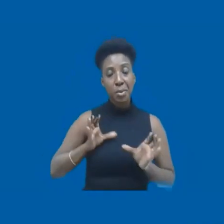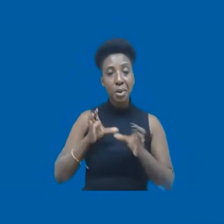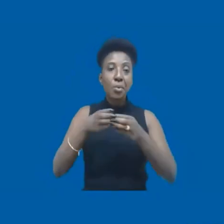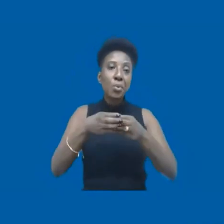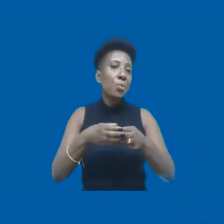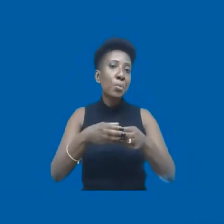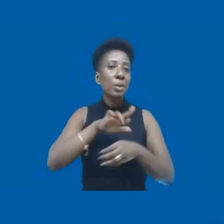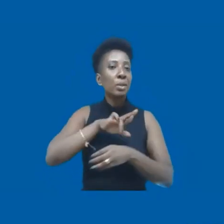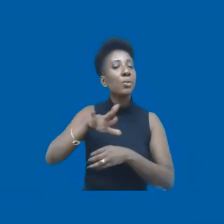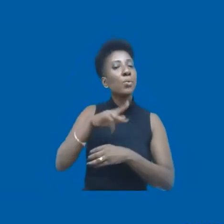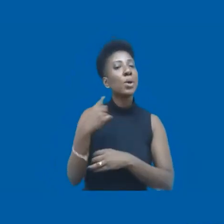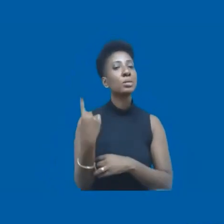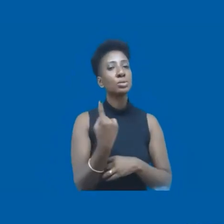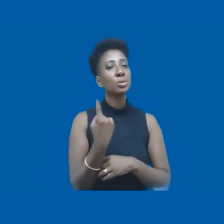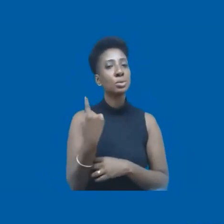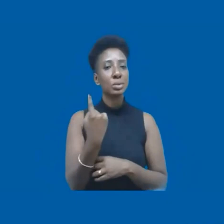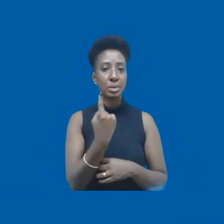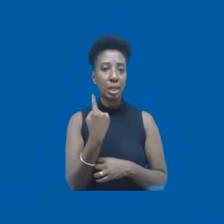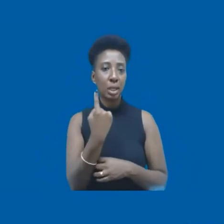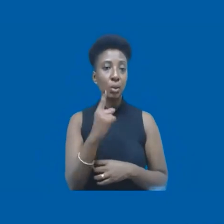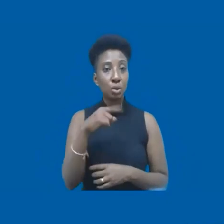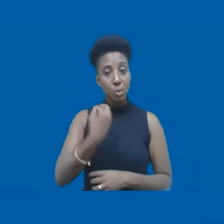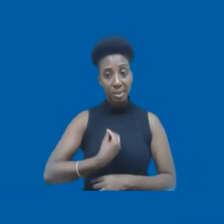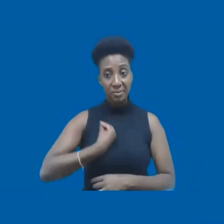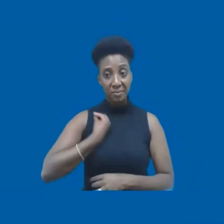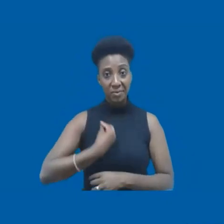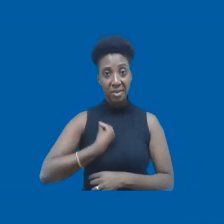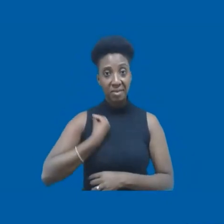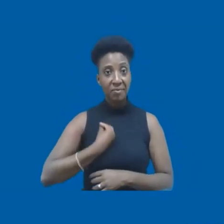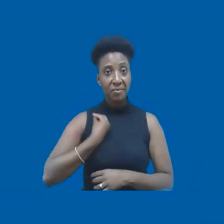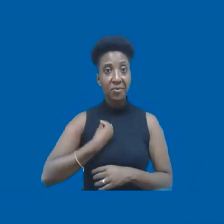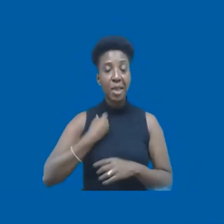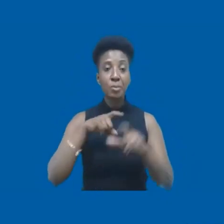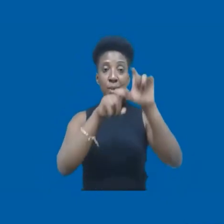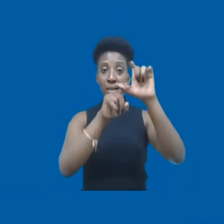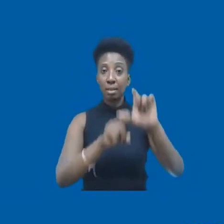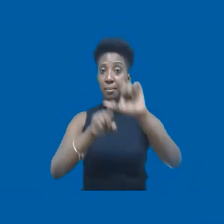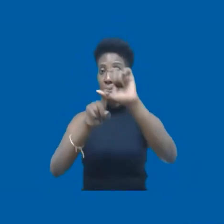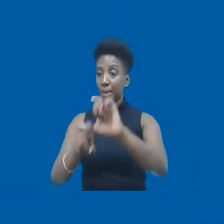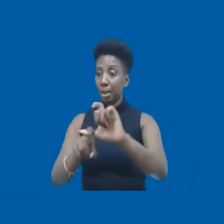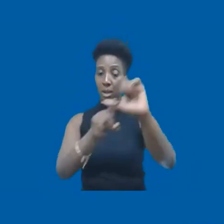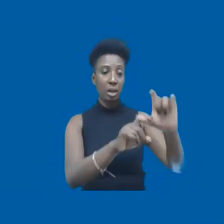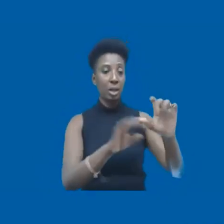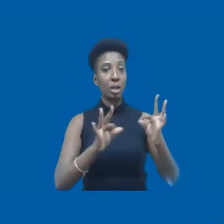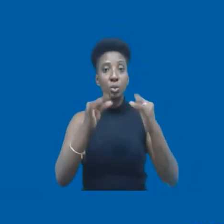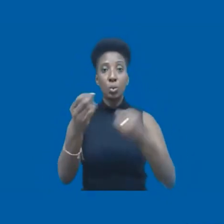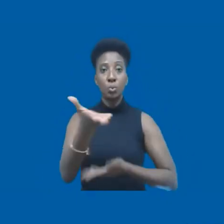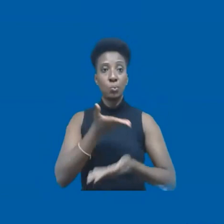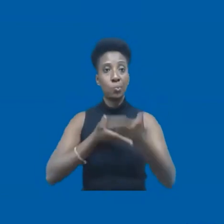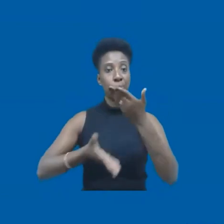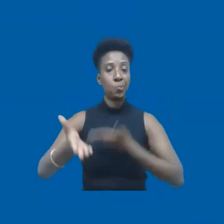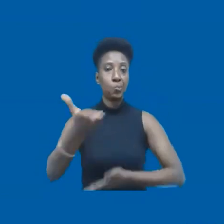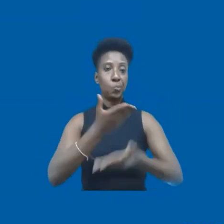Nós não vivemos sozinhos. Nós vivemos para interdependência. se dependo de vocês, vocês dependem de mim, nós todos